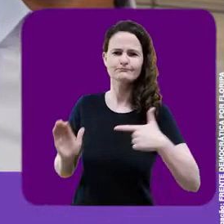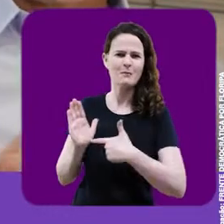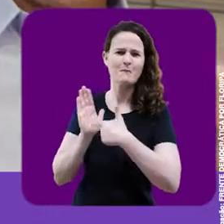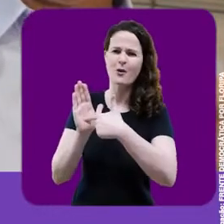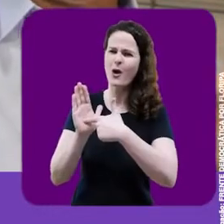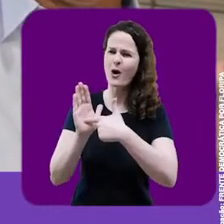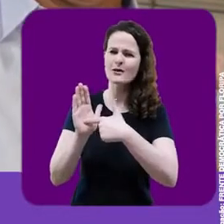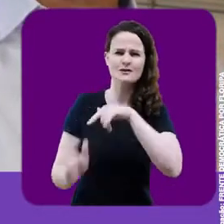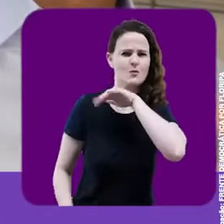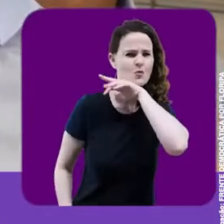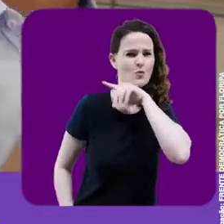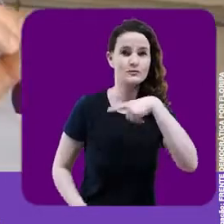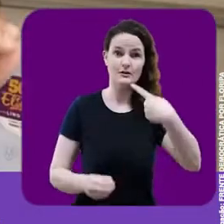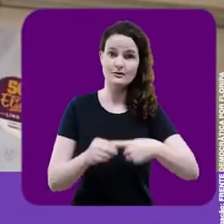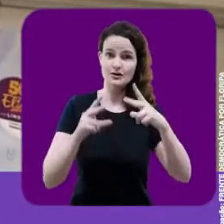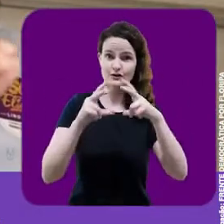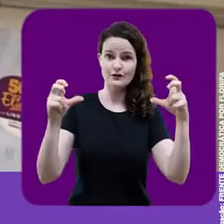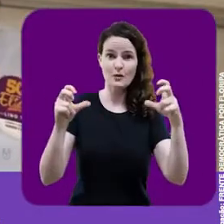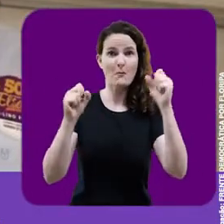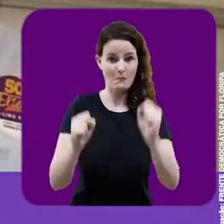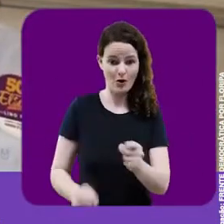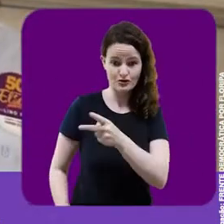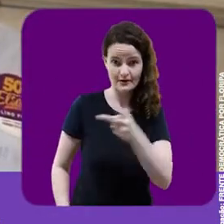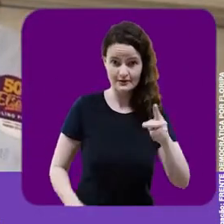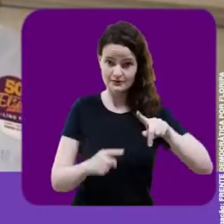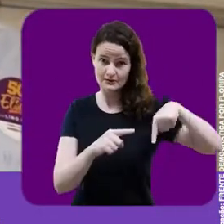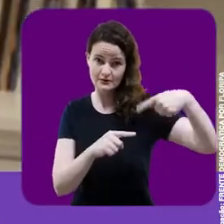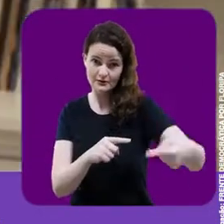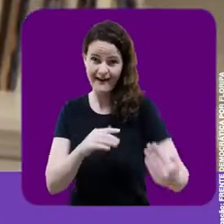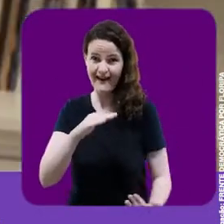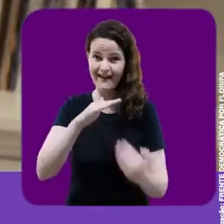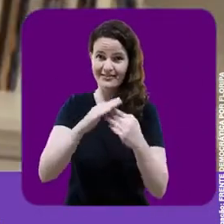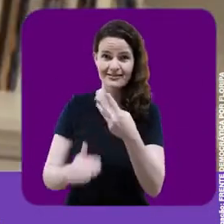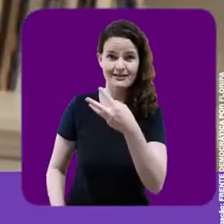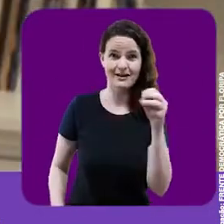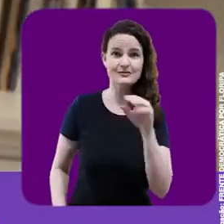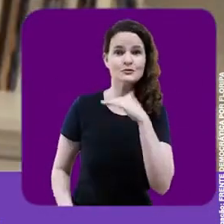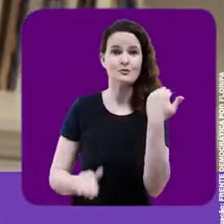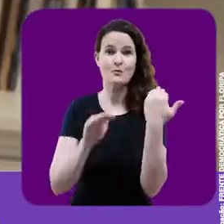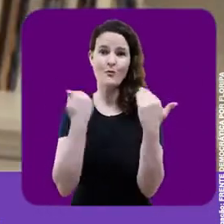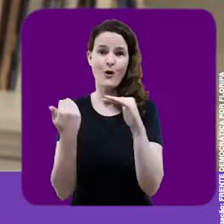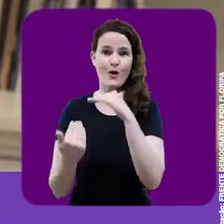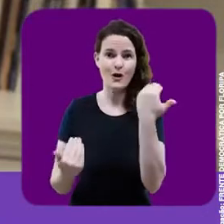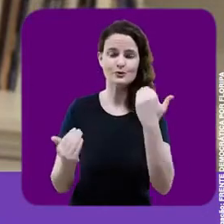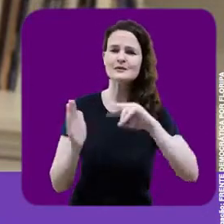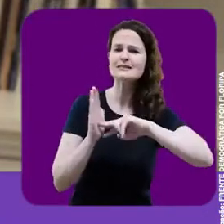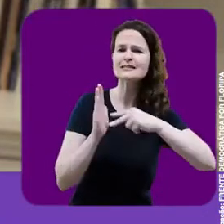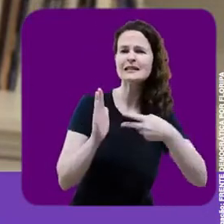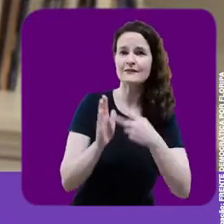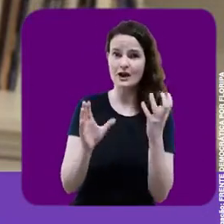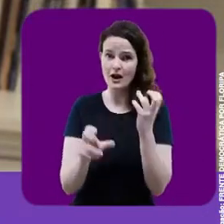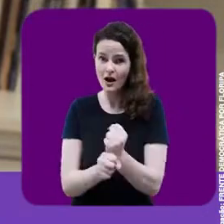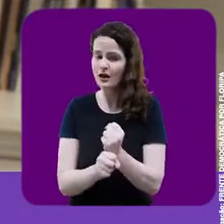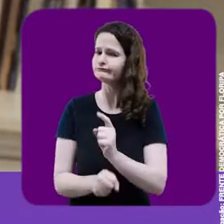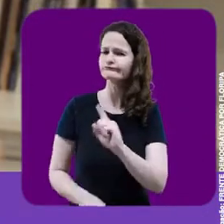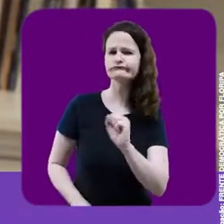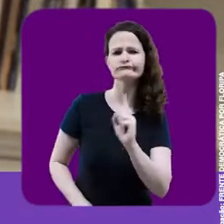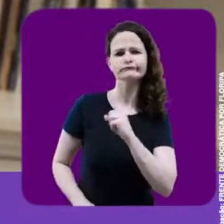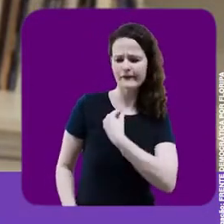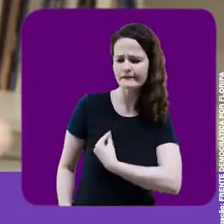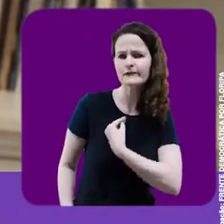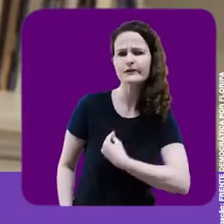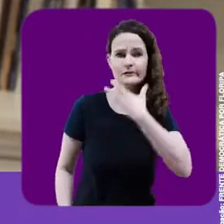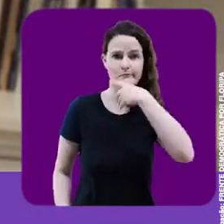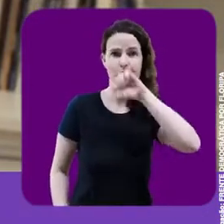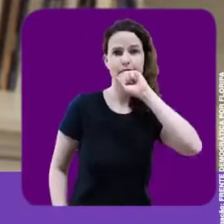catastrófico em Florianópolis. Nós podemos chegar em 15 dias a quase 300 mortes. Isso não é apenas uma cifra, isso é um pai, uma